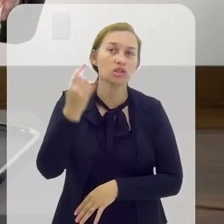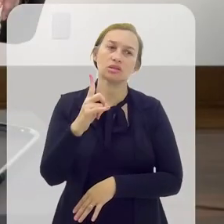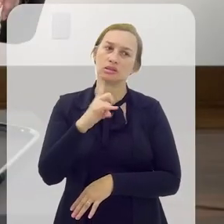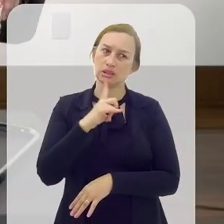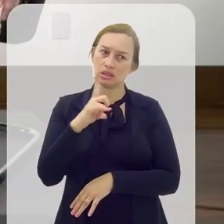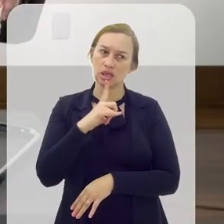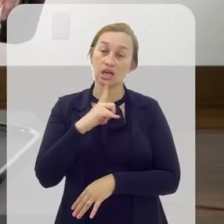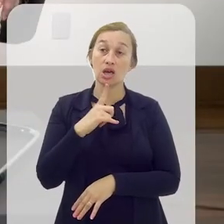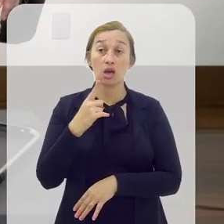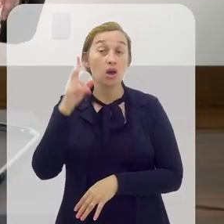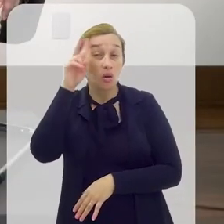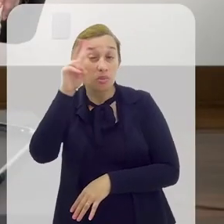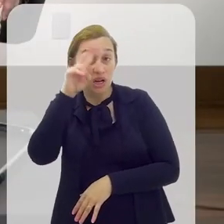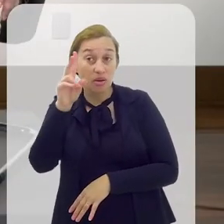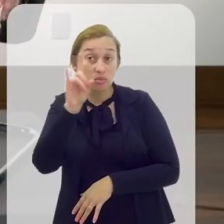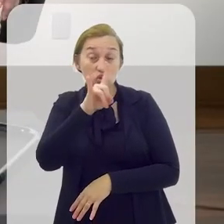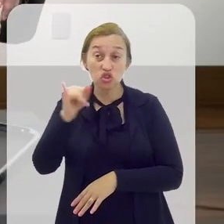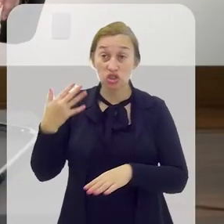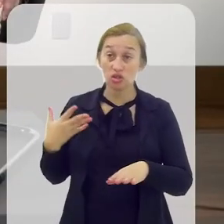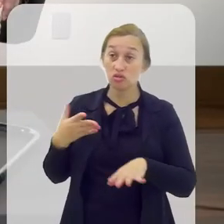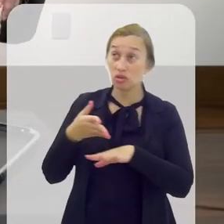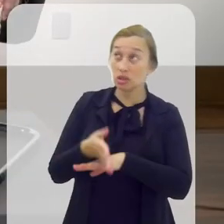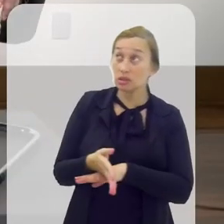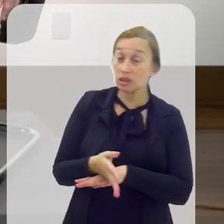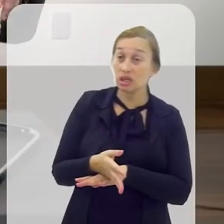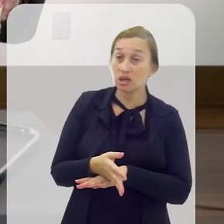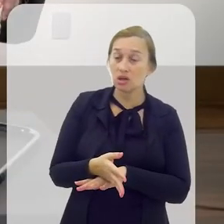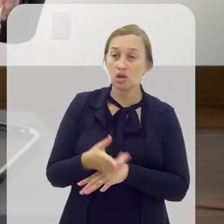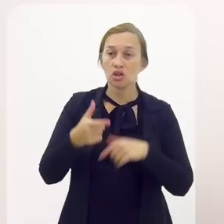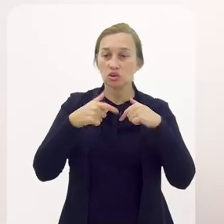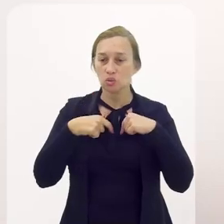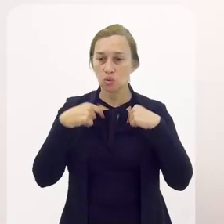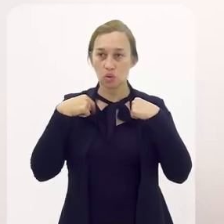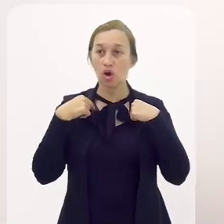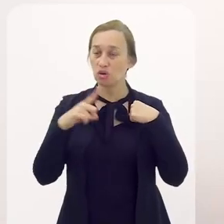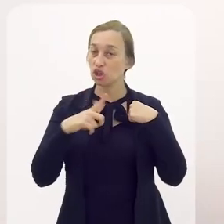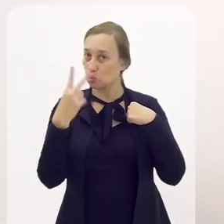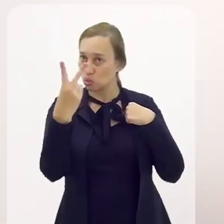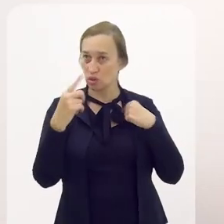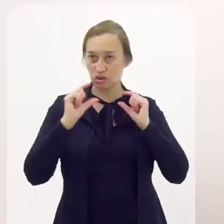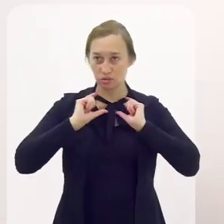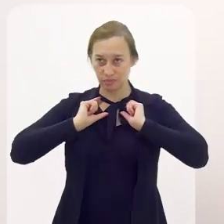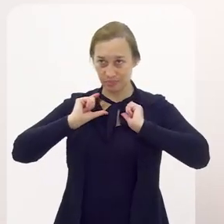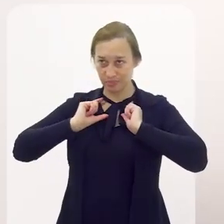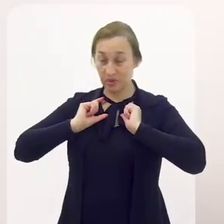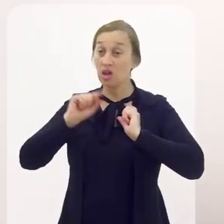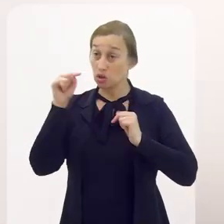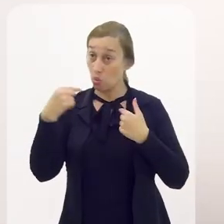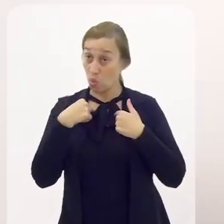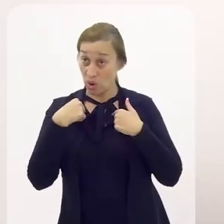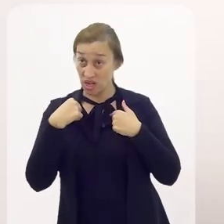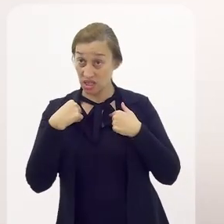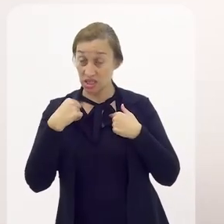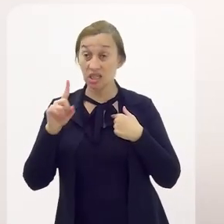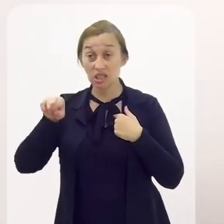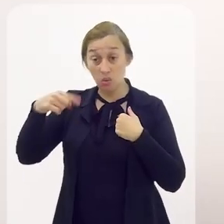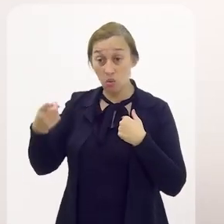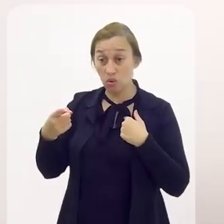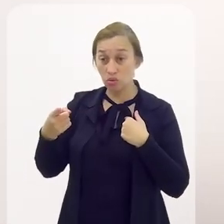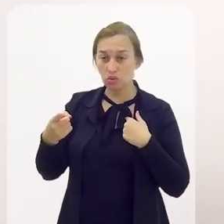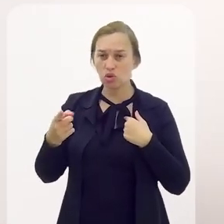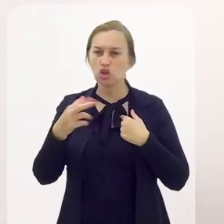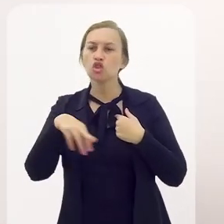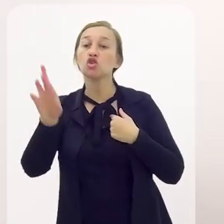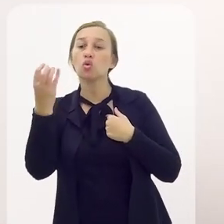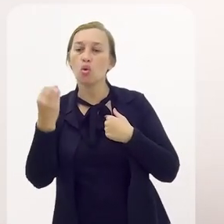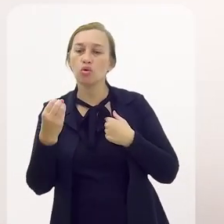a importância que tem. Eu me lembro que o dia que eu cheguei com esse cordão, eu tenho dois. Eu tenho esse aqui e